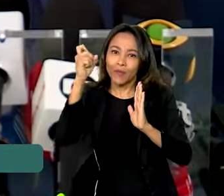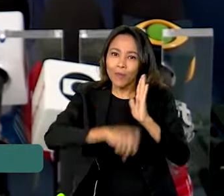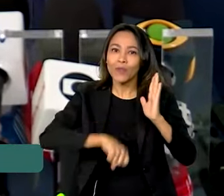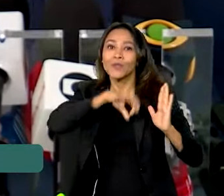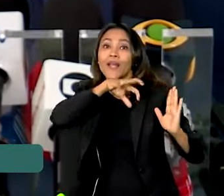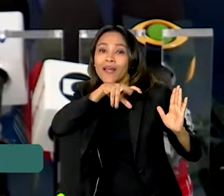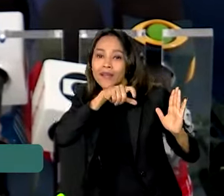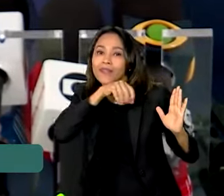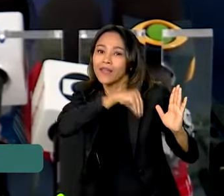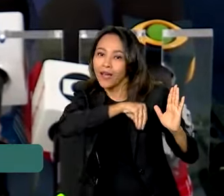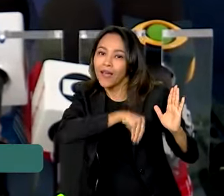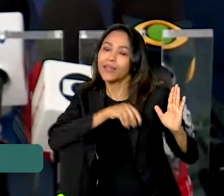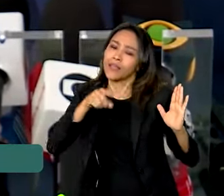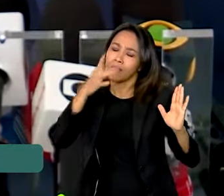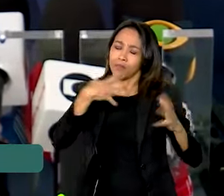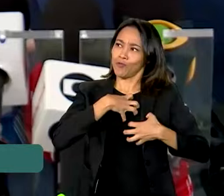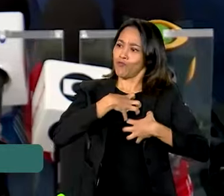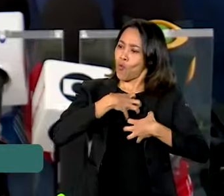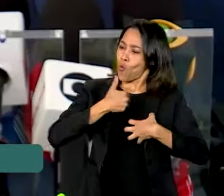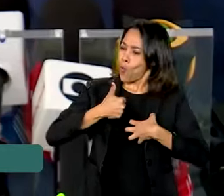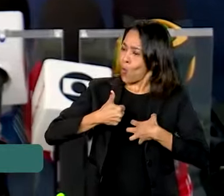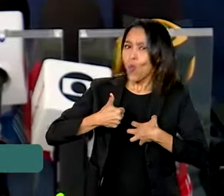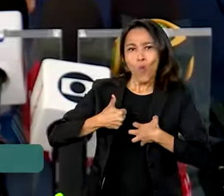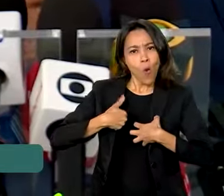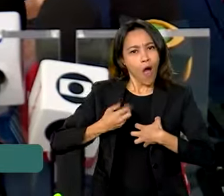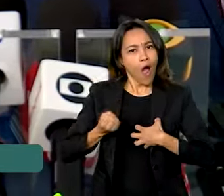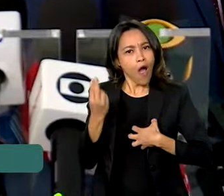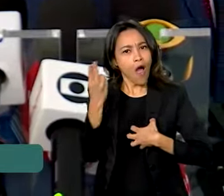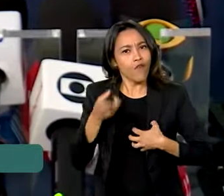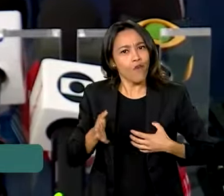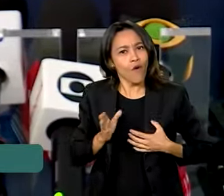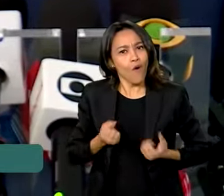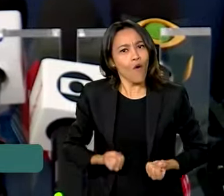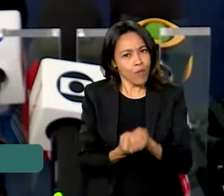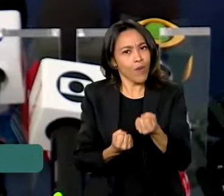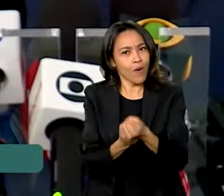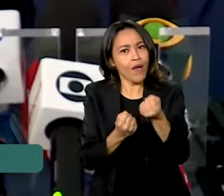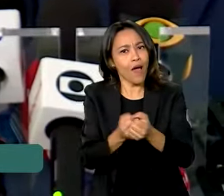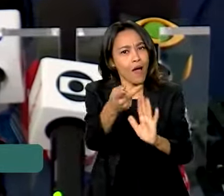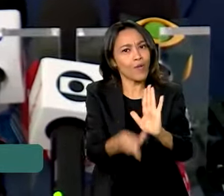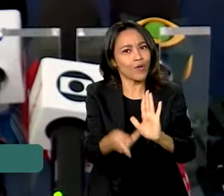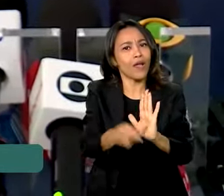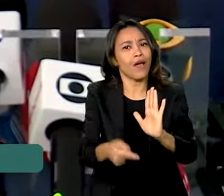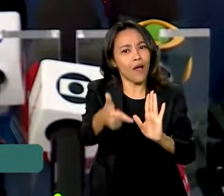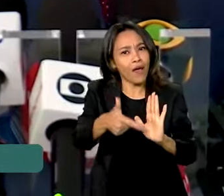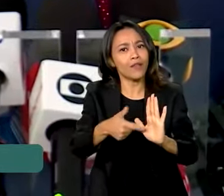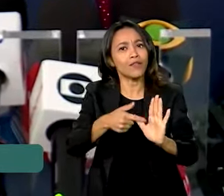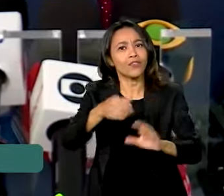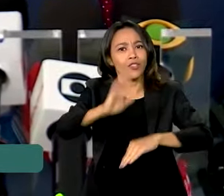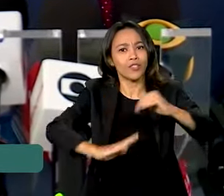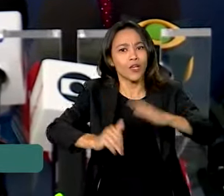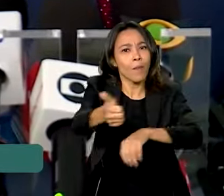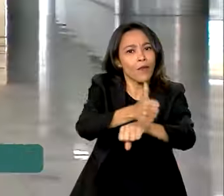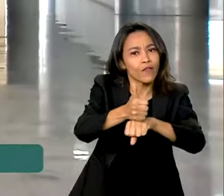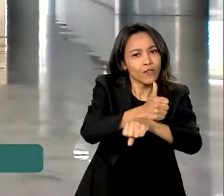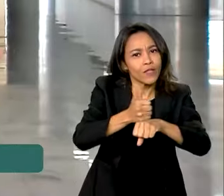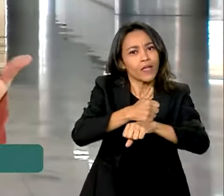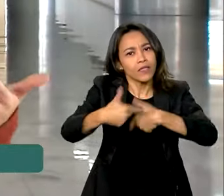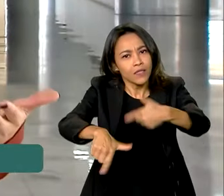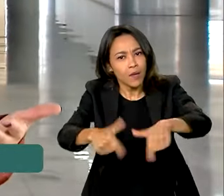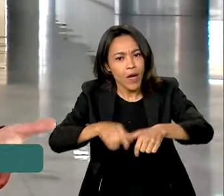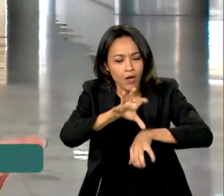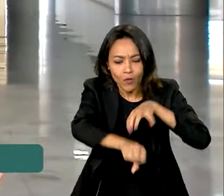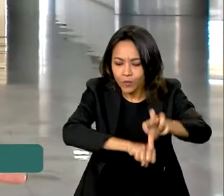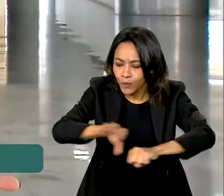sintam estimuladas a apoiar projetos de catadores e catadoras no país inteiro. Por